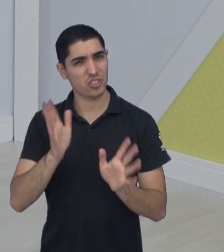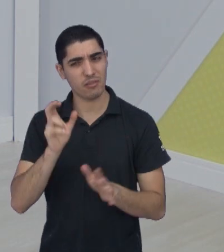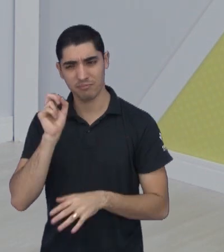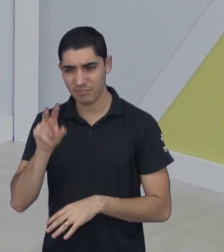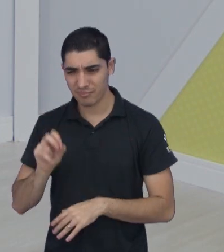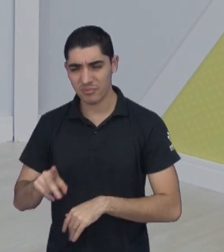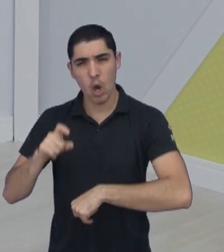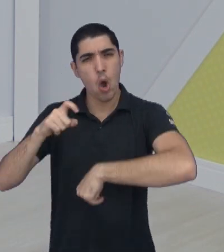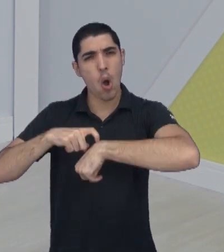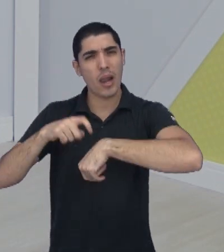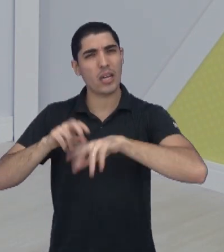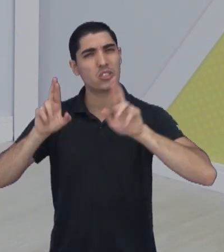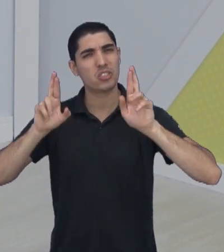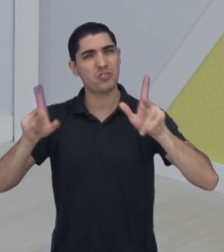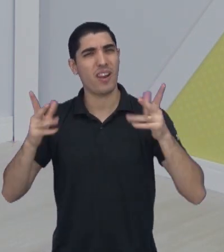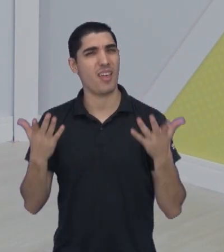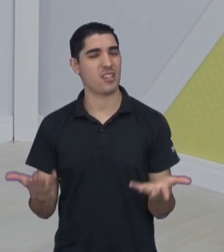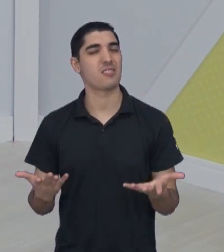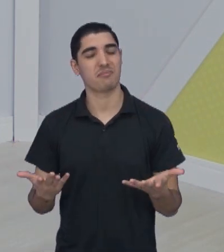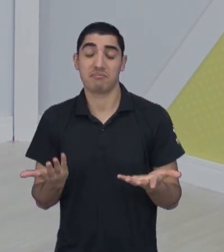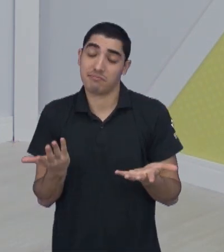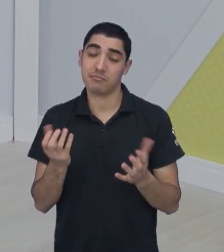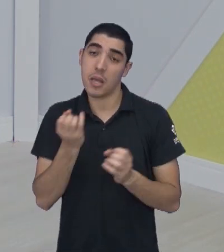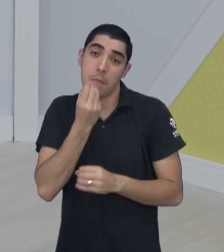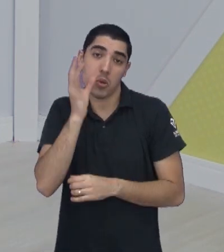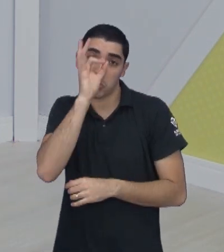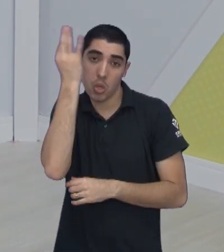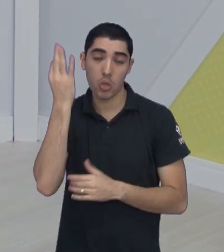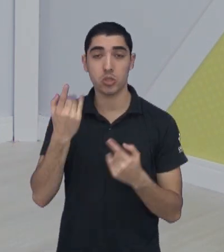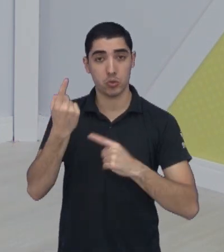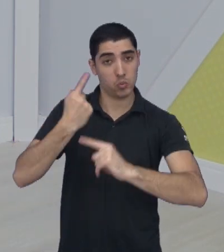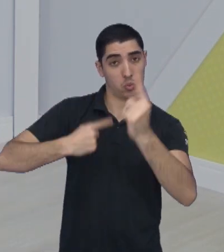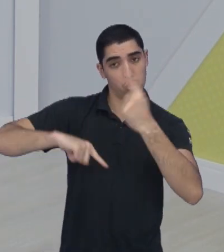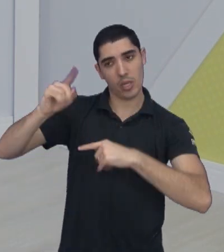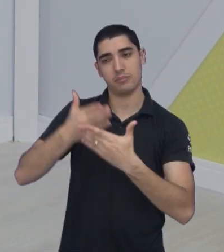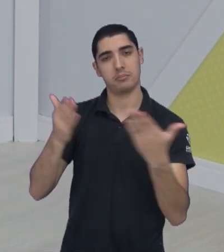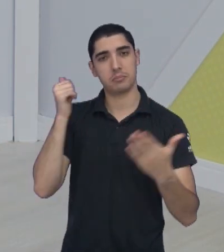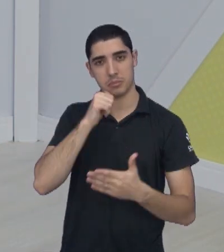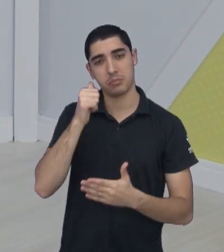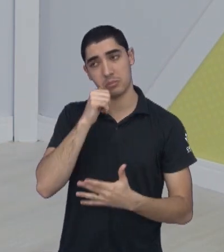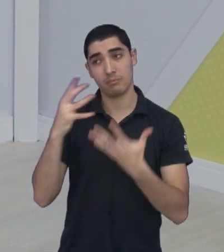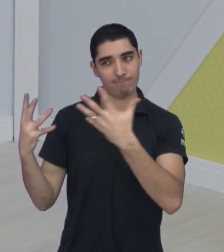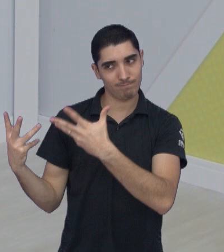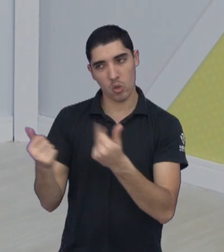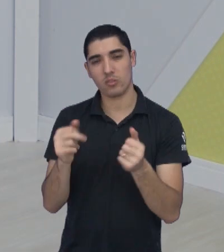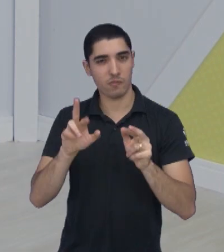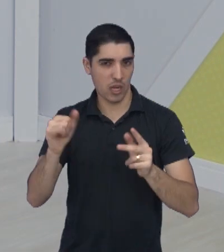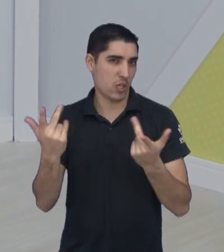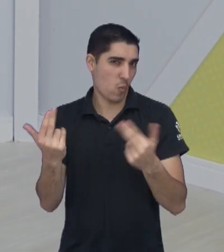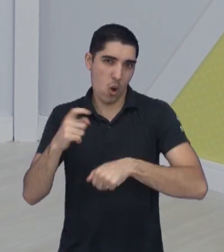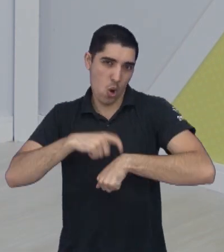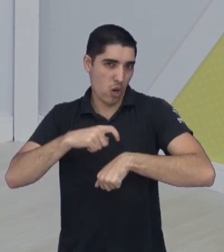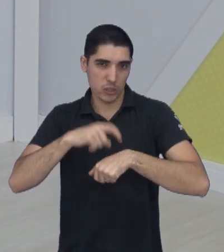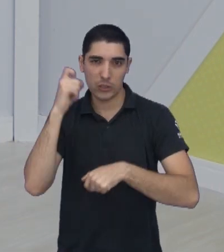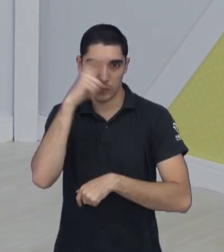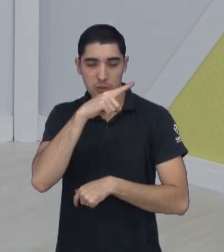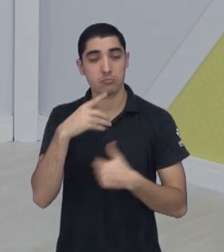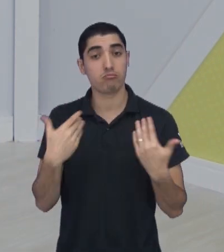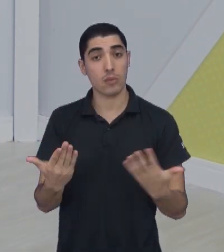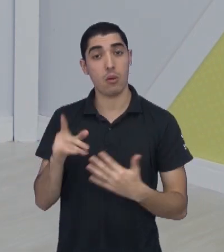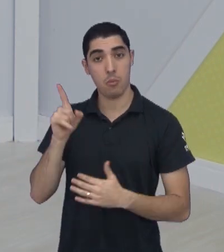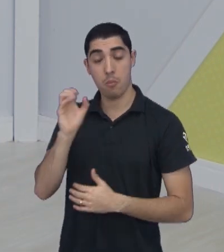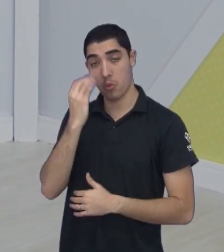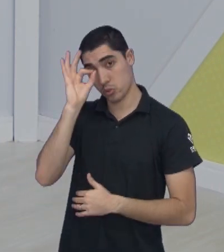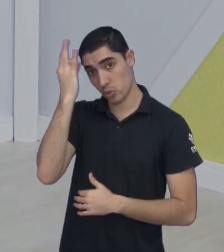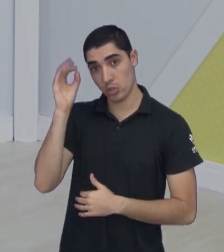meio malucos. Então sucesso é o que tem, vai ser igual para todo mundo. Boa sorte para as meninas lá em Franca, no ginásio